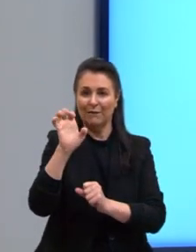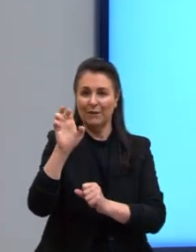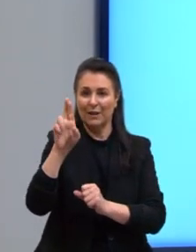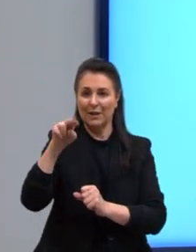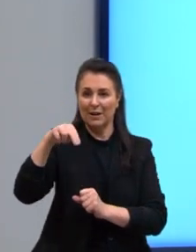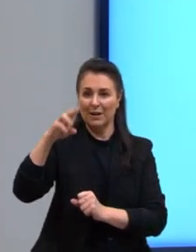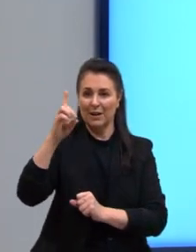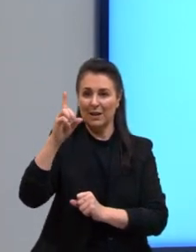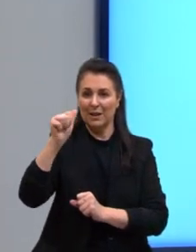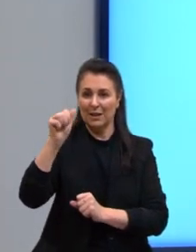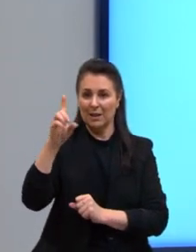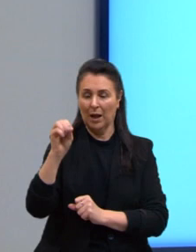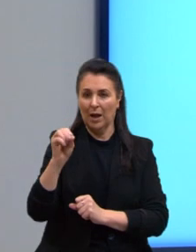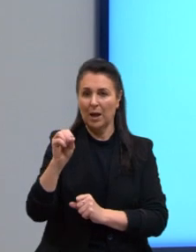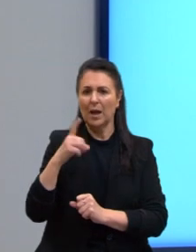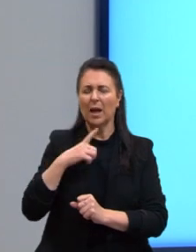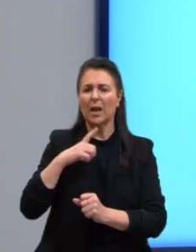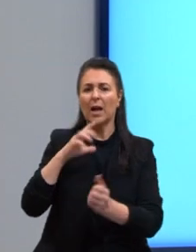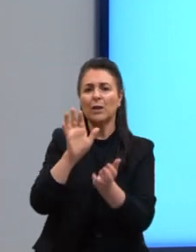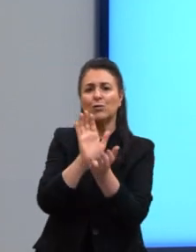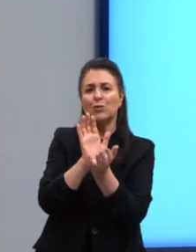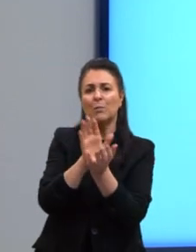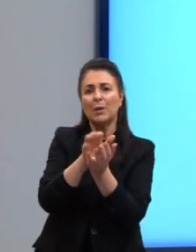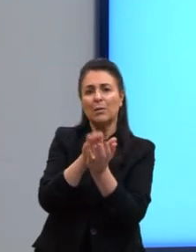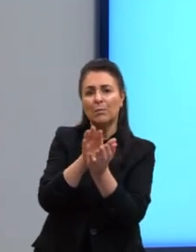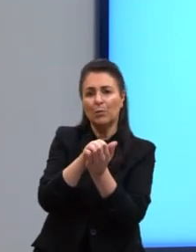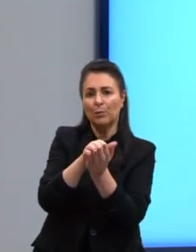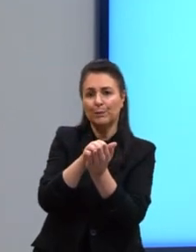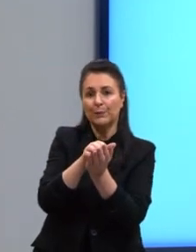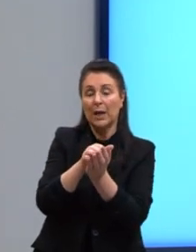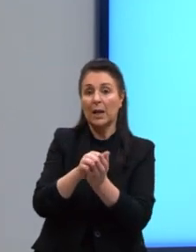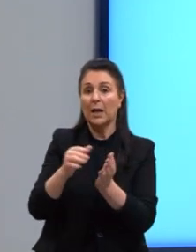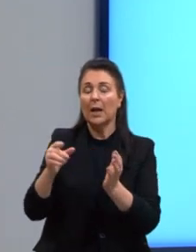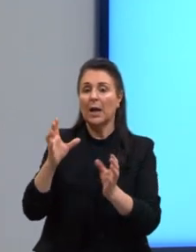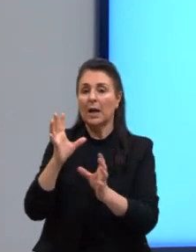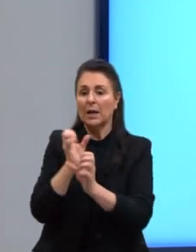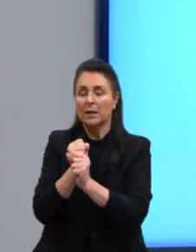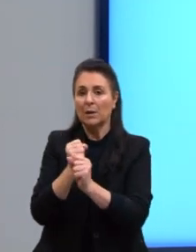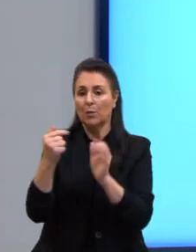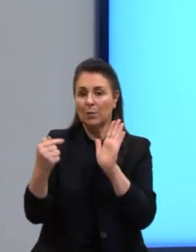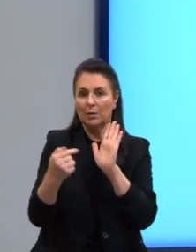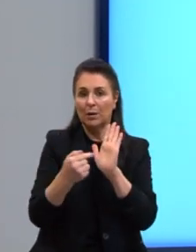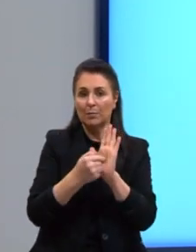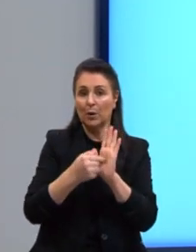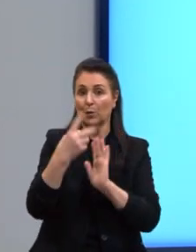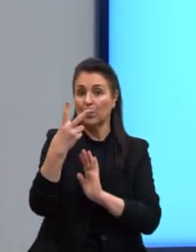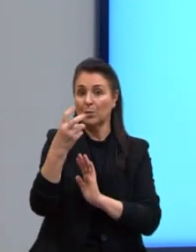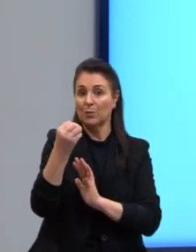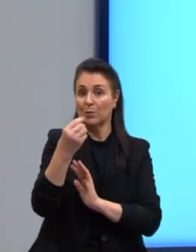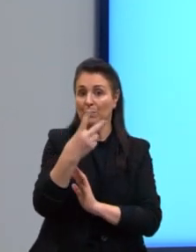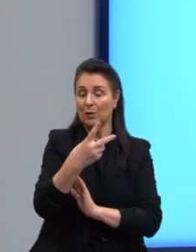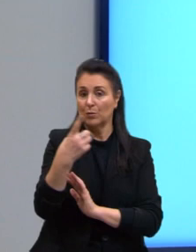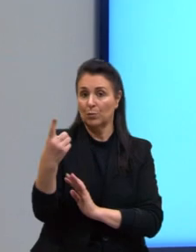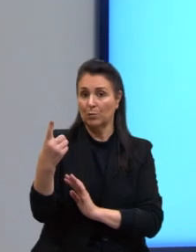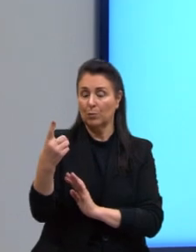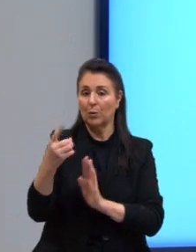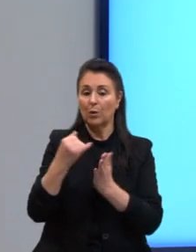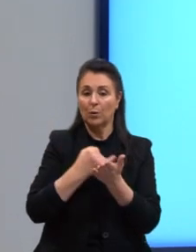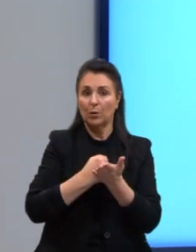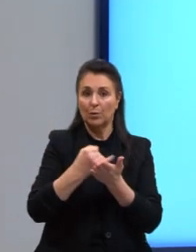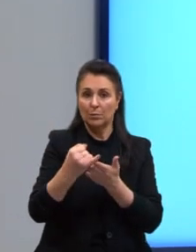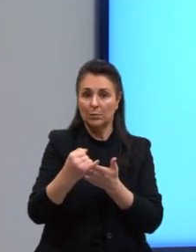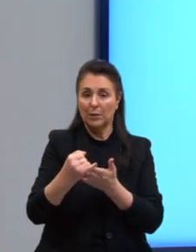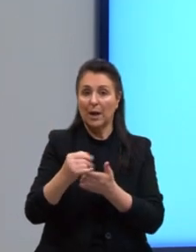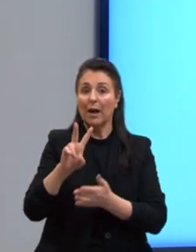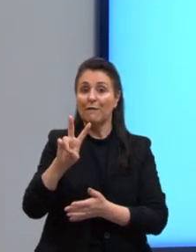Iguaraci, Pernambuco. Essa redação nota mil é do Enem 2021. E, na introdução, nós temos Em Vidas